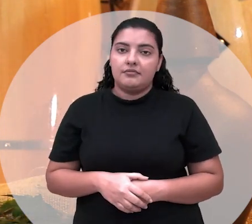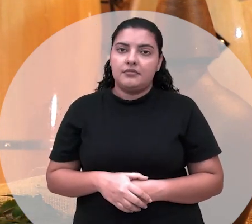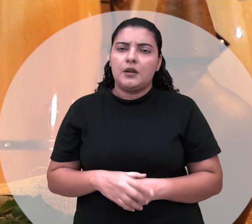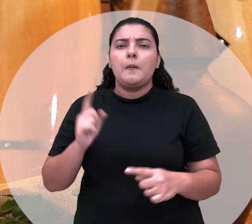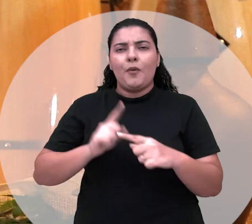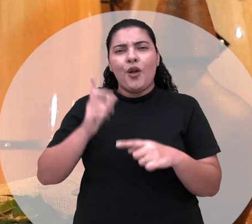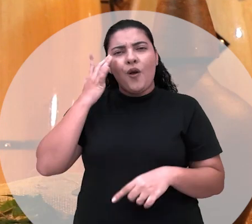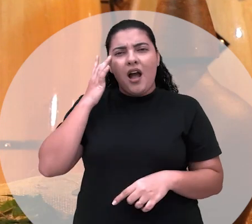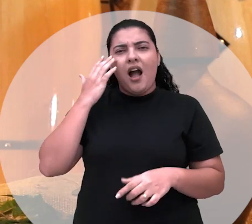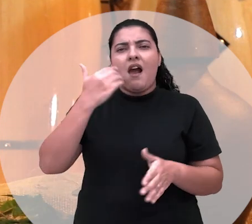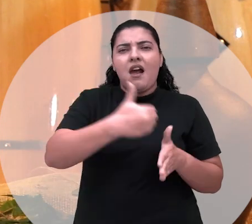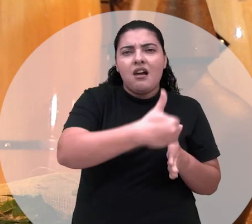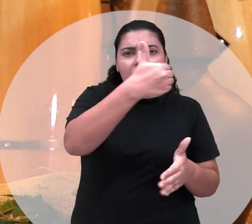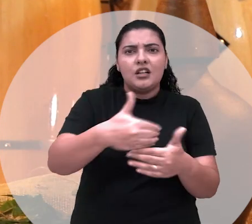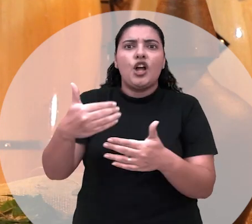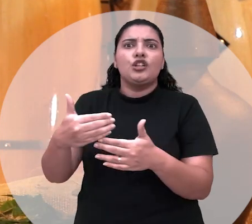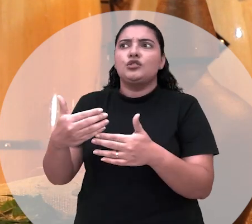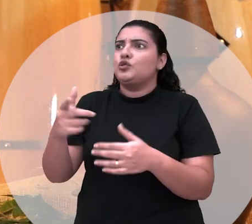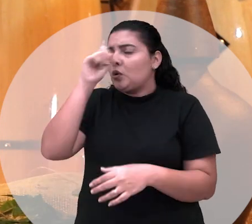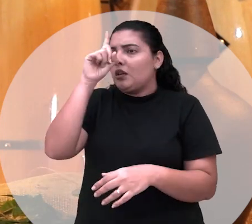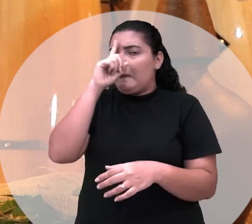Porque eu acho que aqueles tijolos tão dando cria de noite.